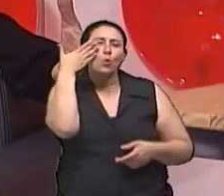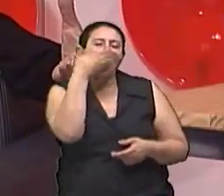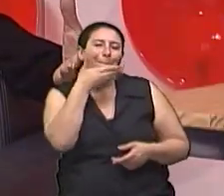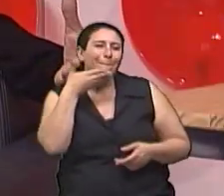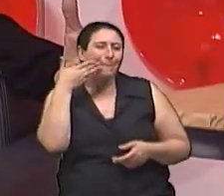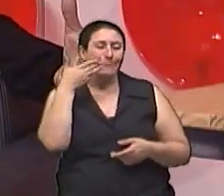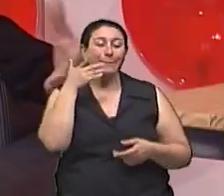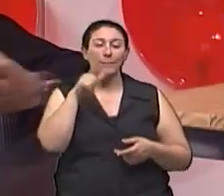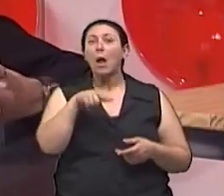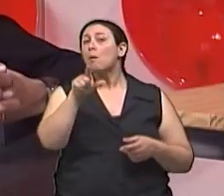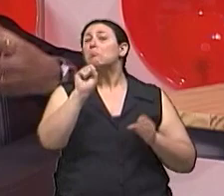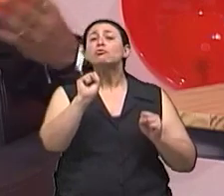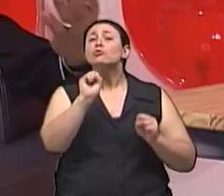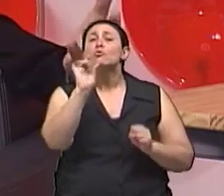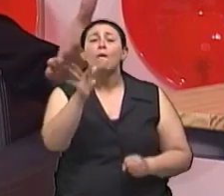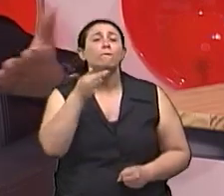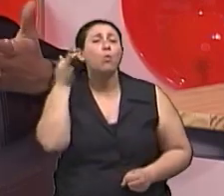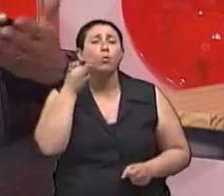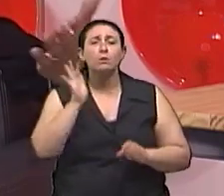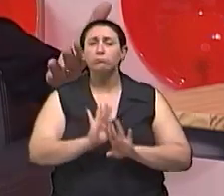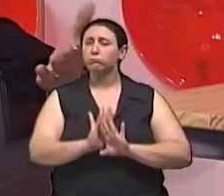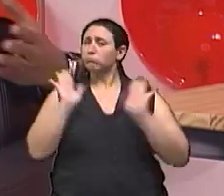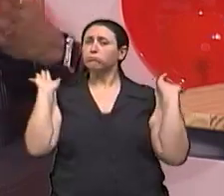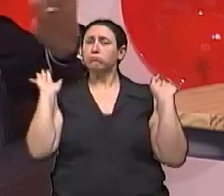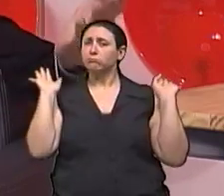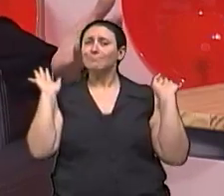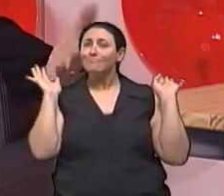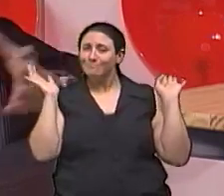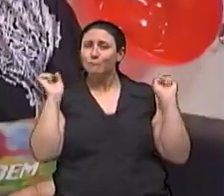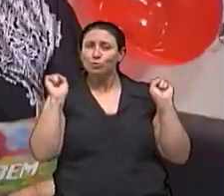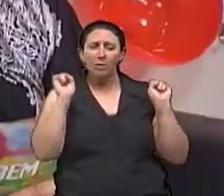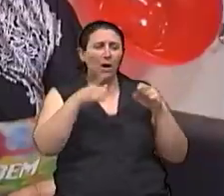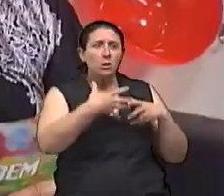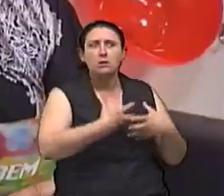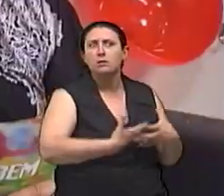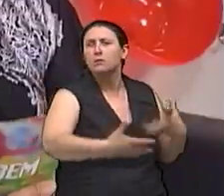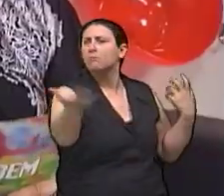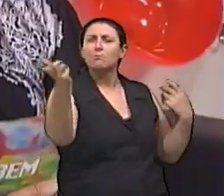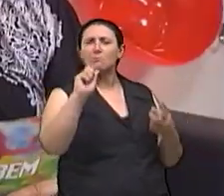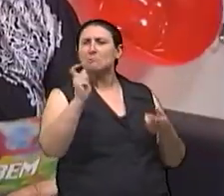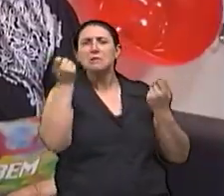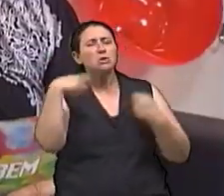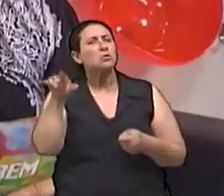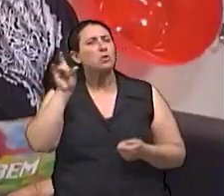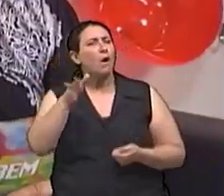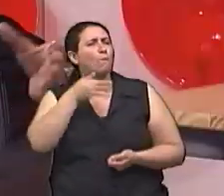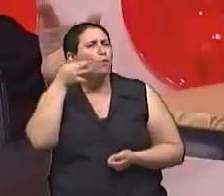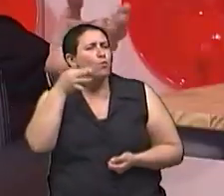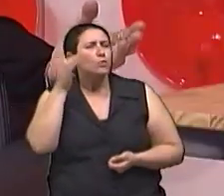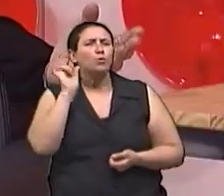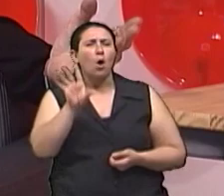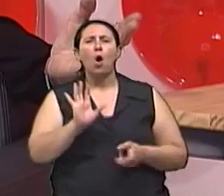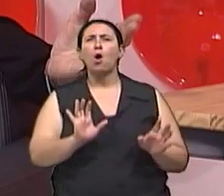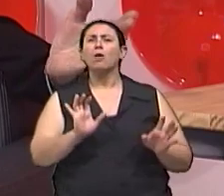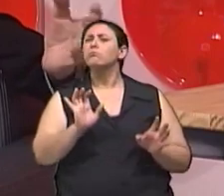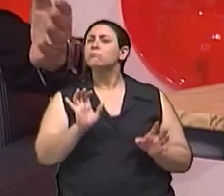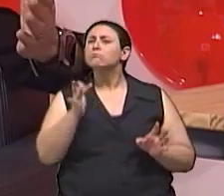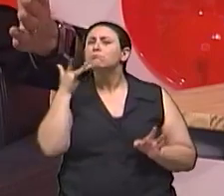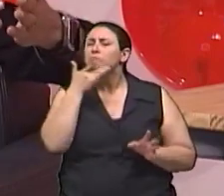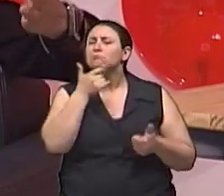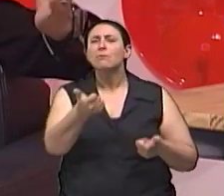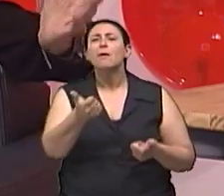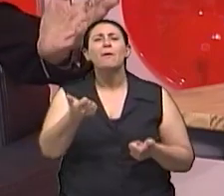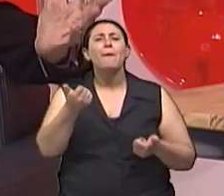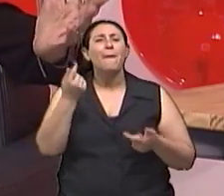fruta Né? Muito bem somente com o suco natural da fruta Já está satisfeito